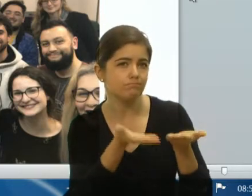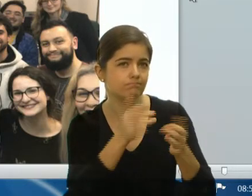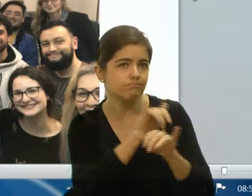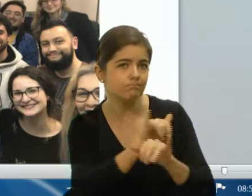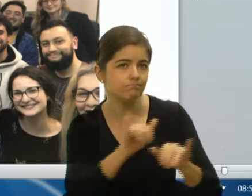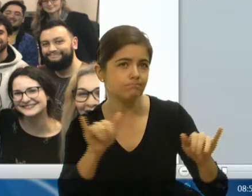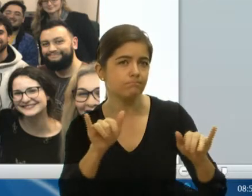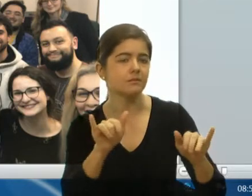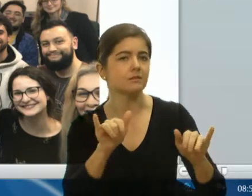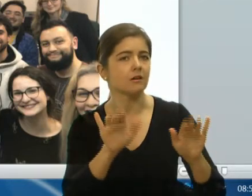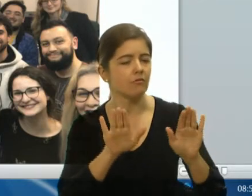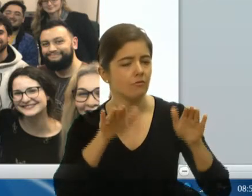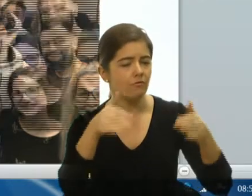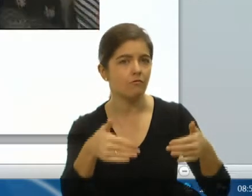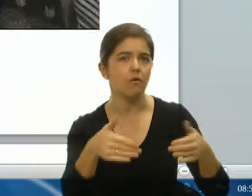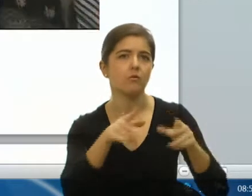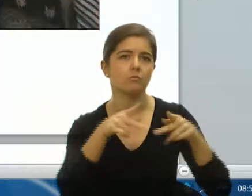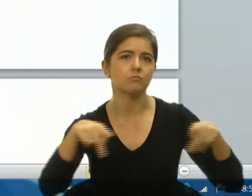trans.